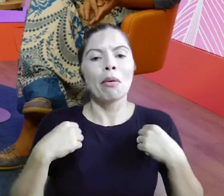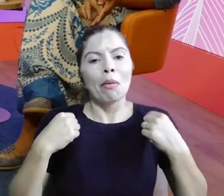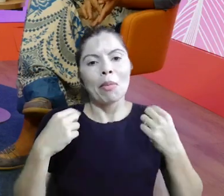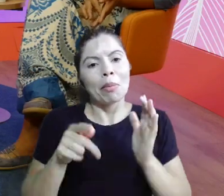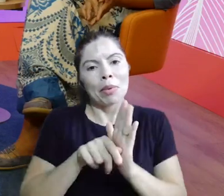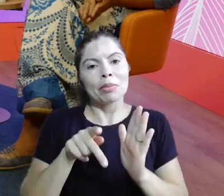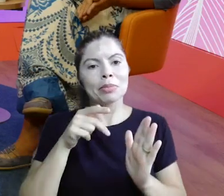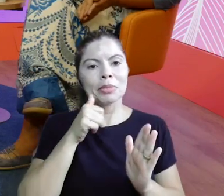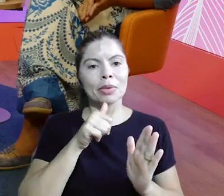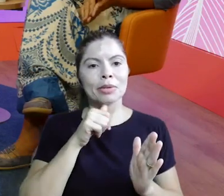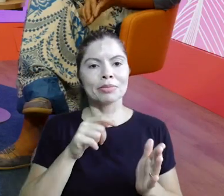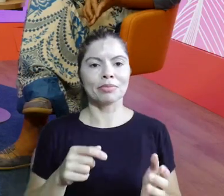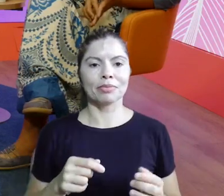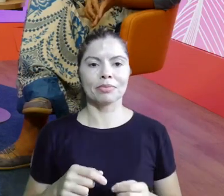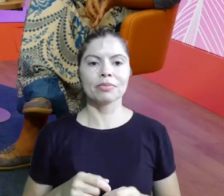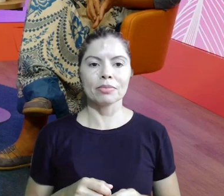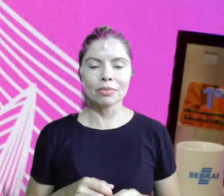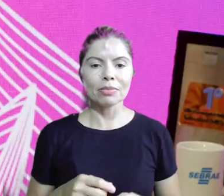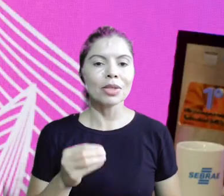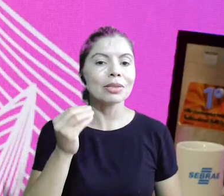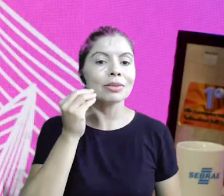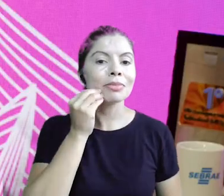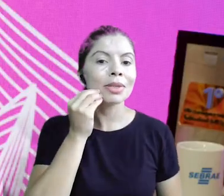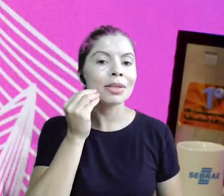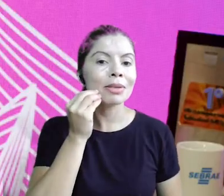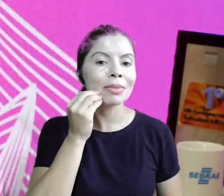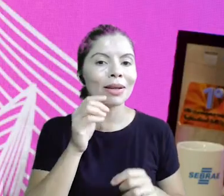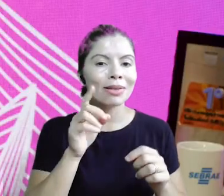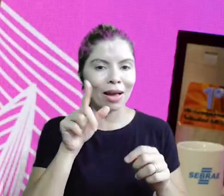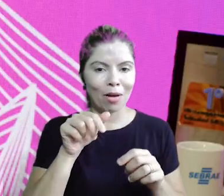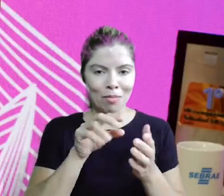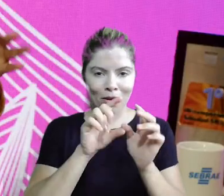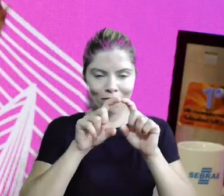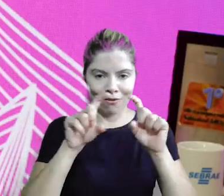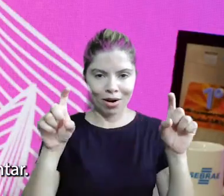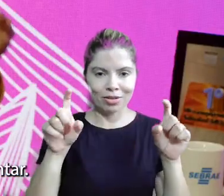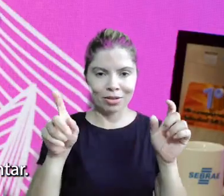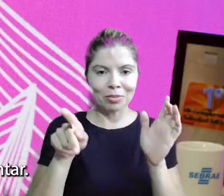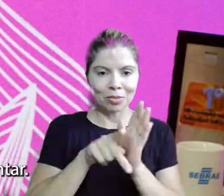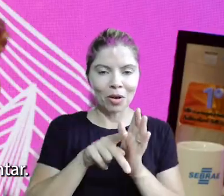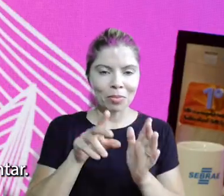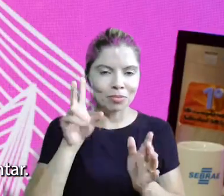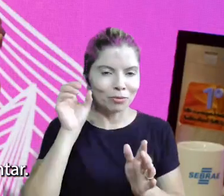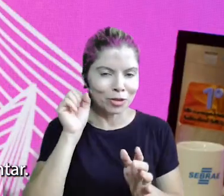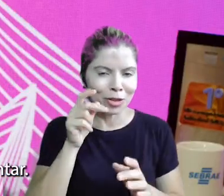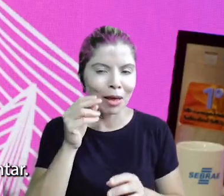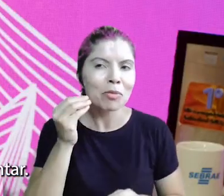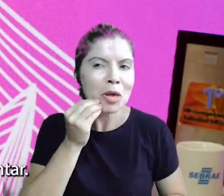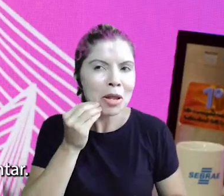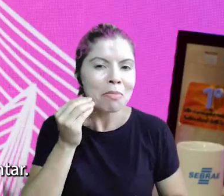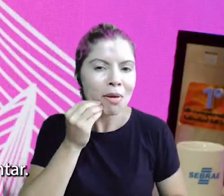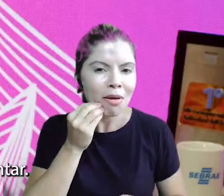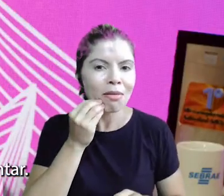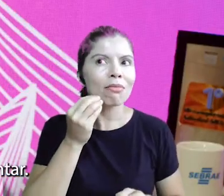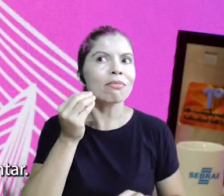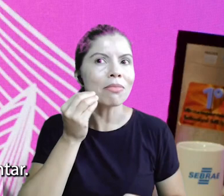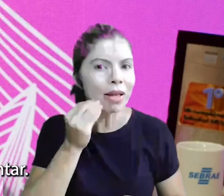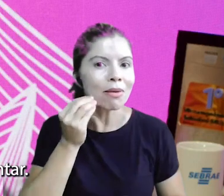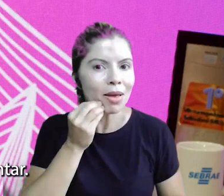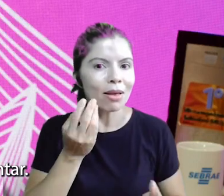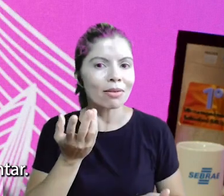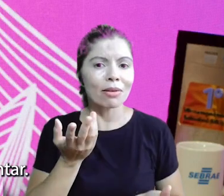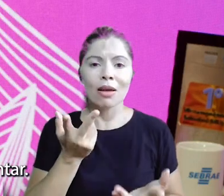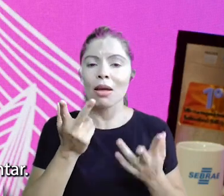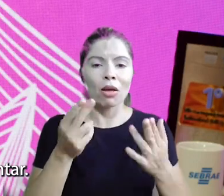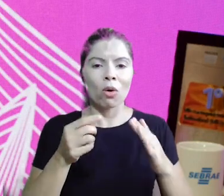falo sempre aquele jingle, experimenta, experimenta, empreender é